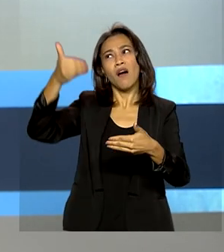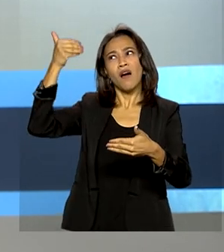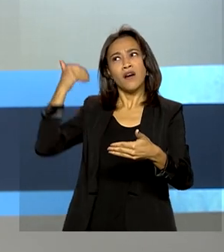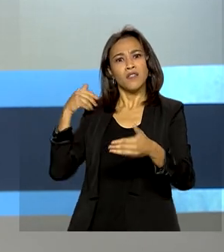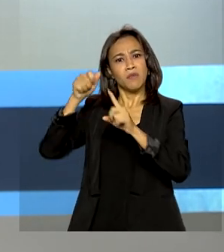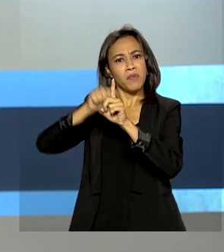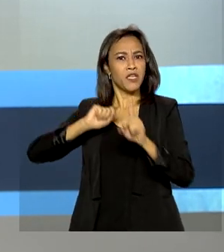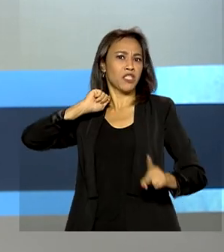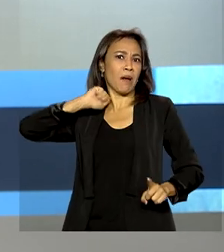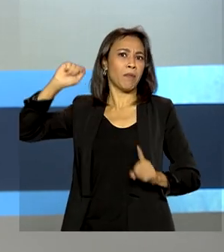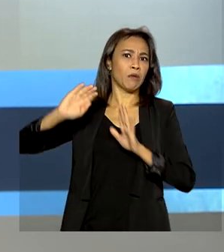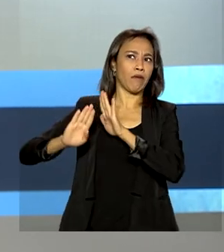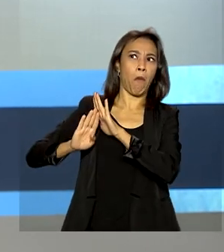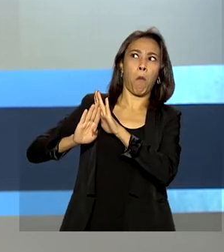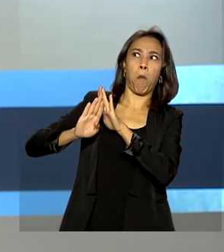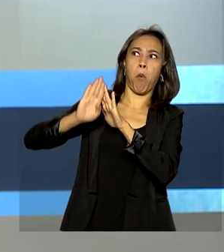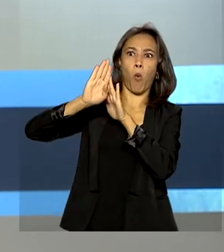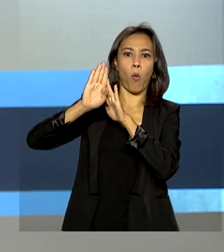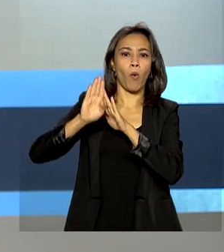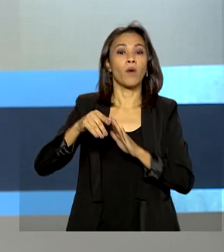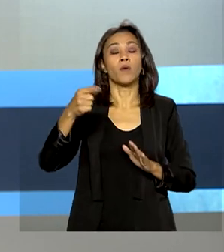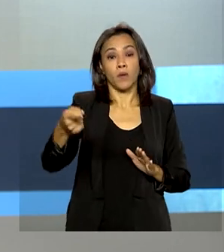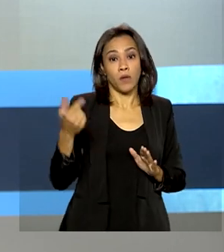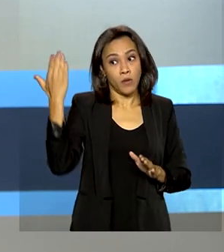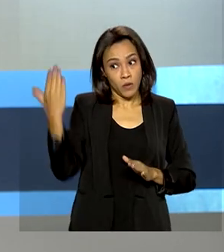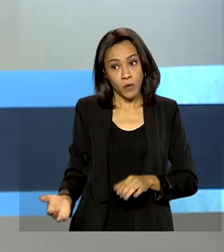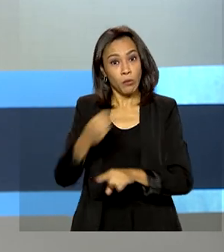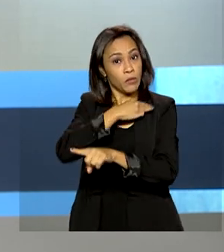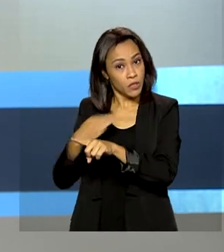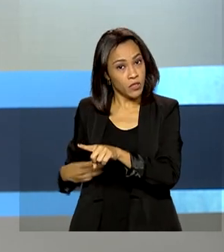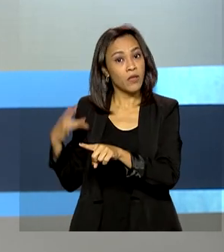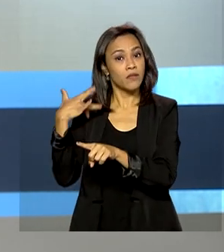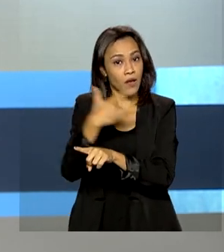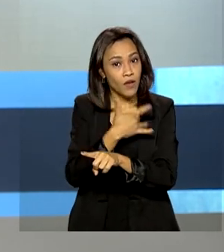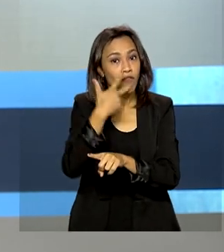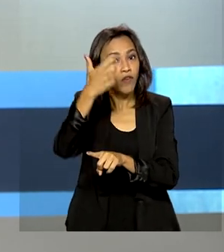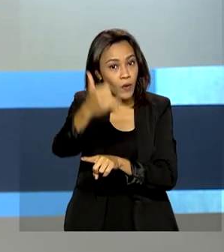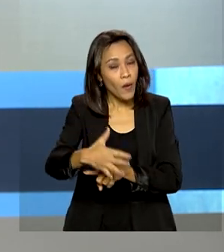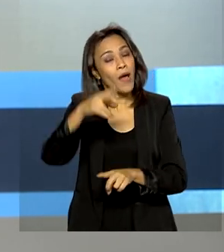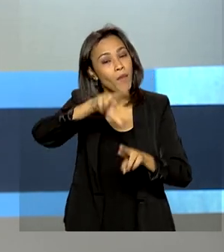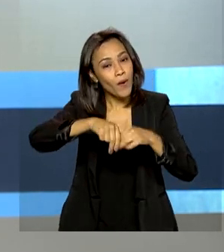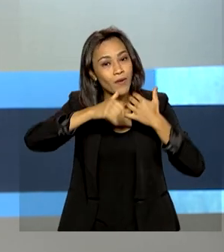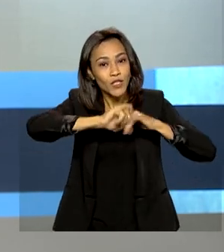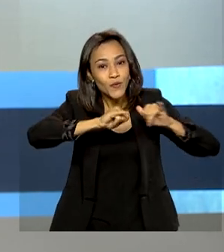em abril. Para o ministro da Saúde, Marcelo Queiroga, esse cenário é resultado da campanha de vacinação. Obrigado.